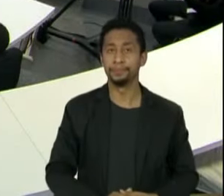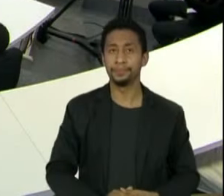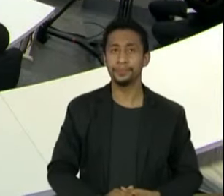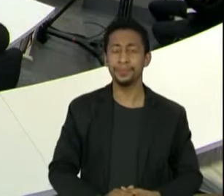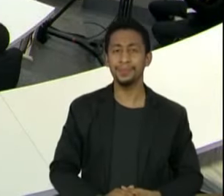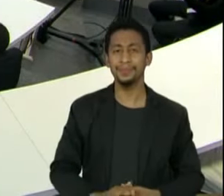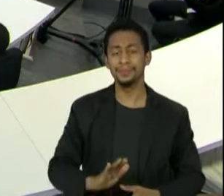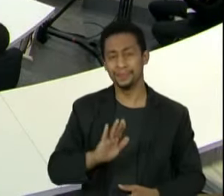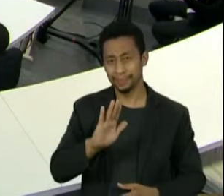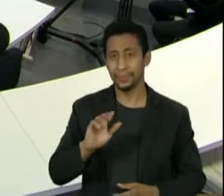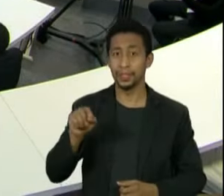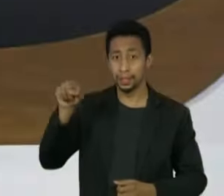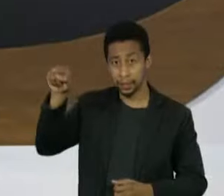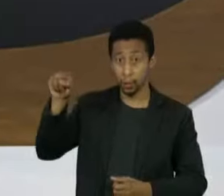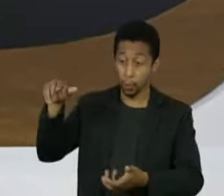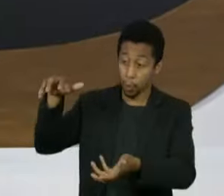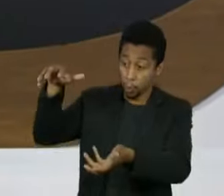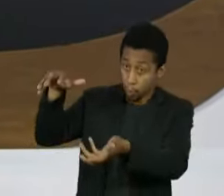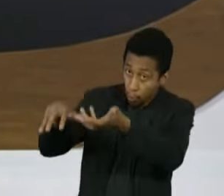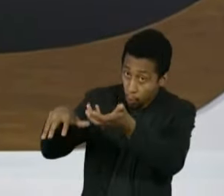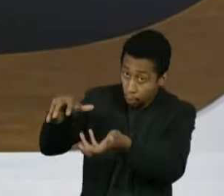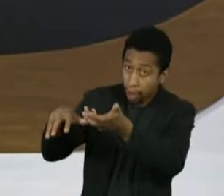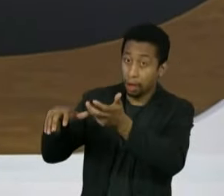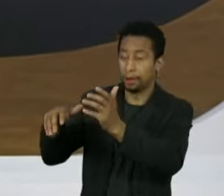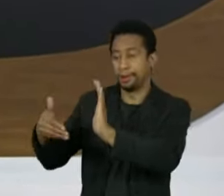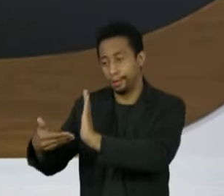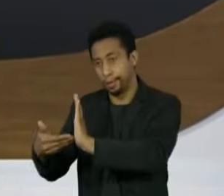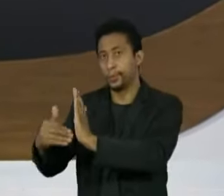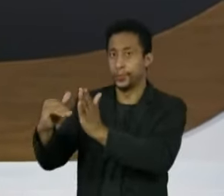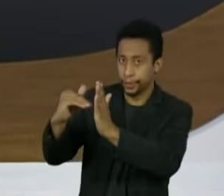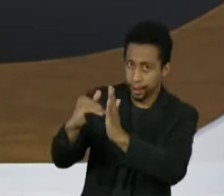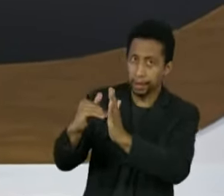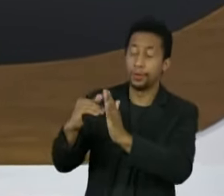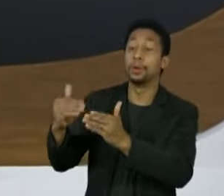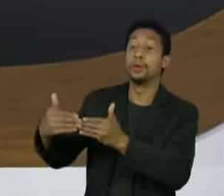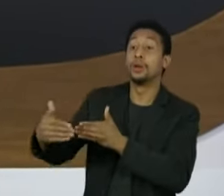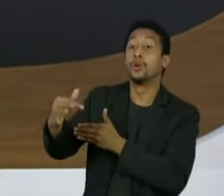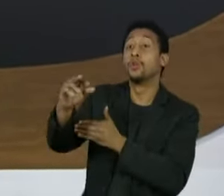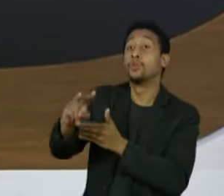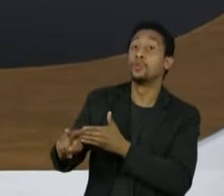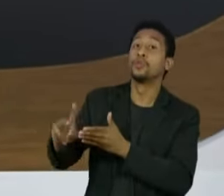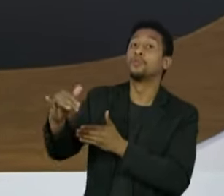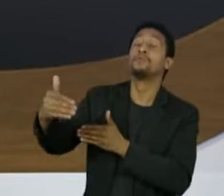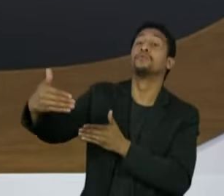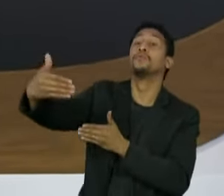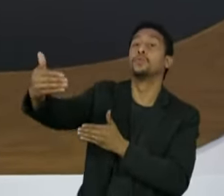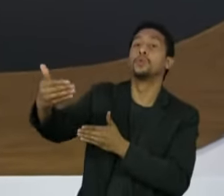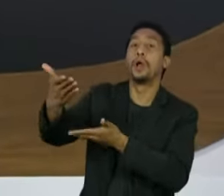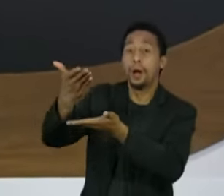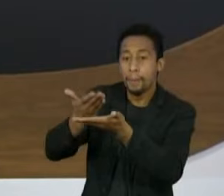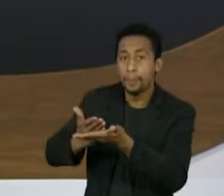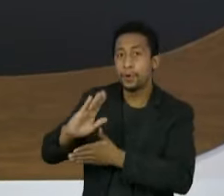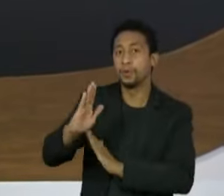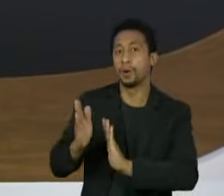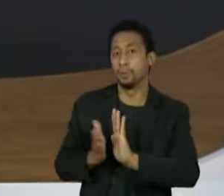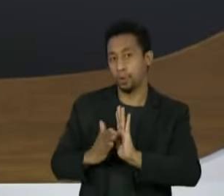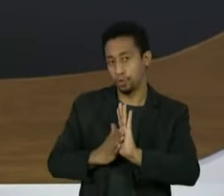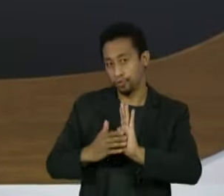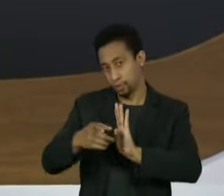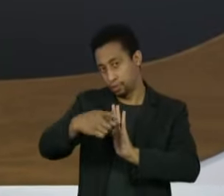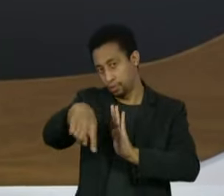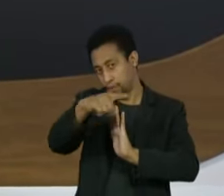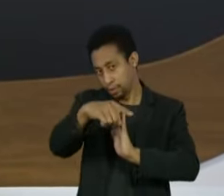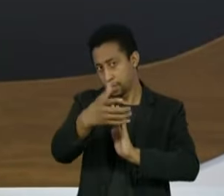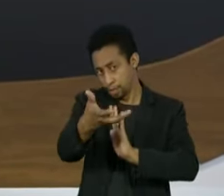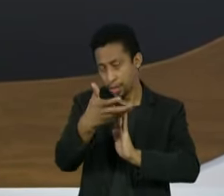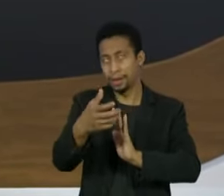de o Congresso, a Câmara, o Senado, aprovarem posteriormente esses projetos que vocês vão apresentar como legado para